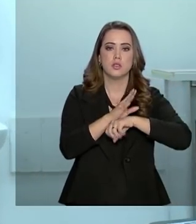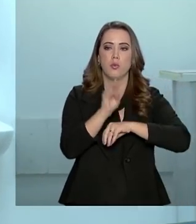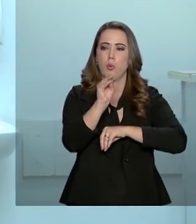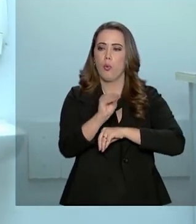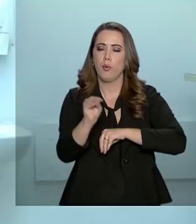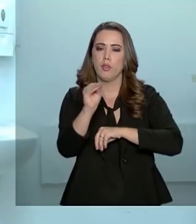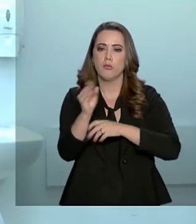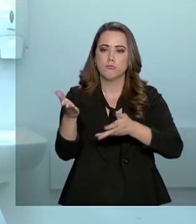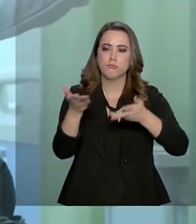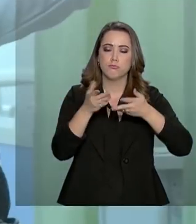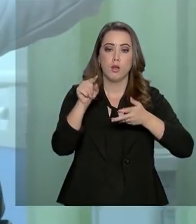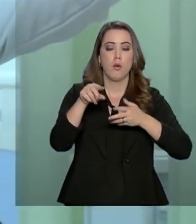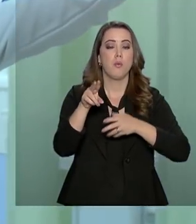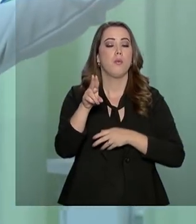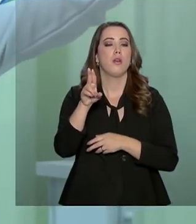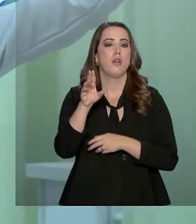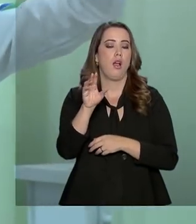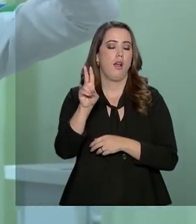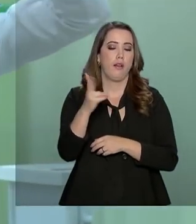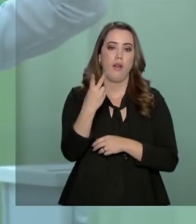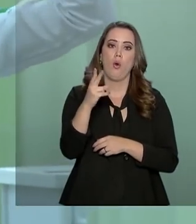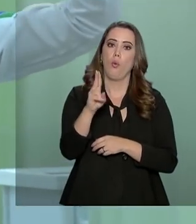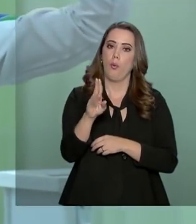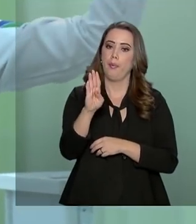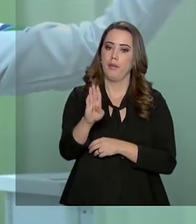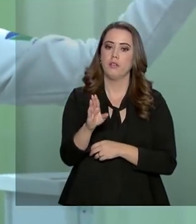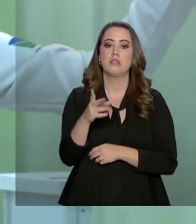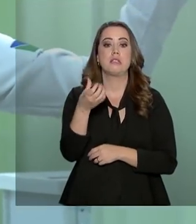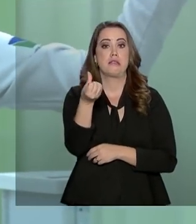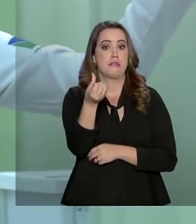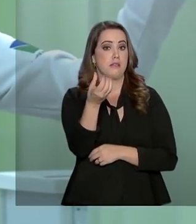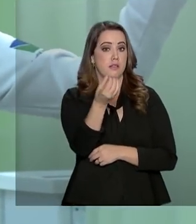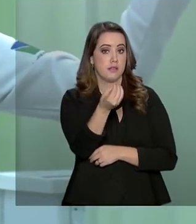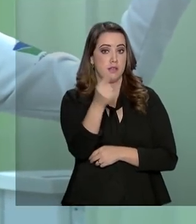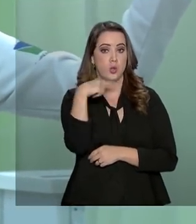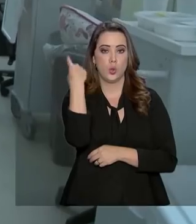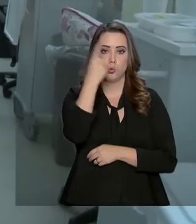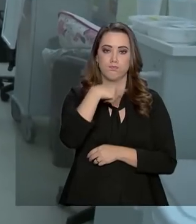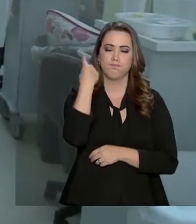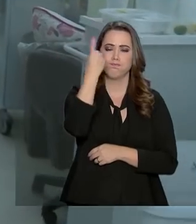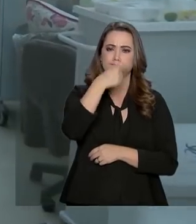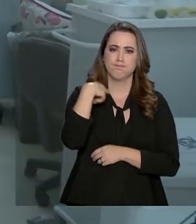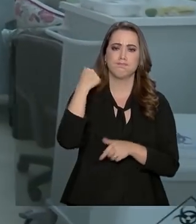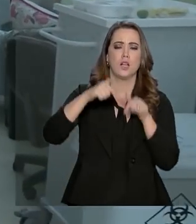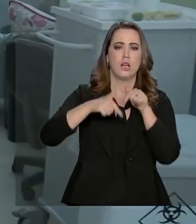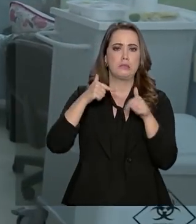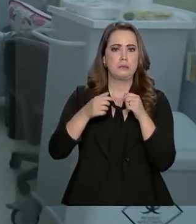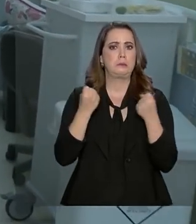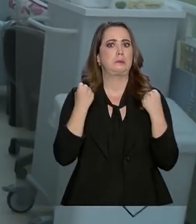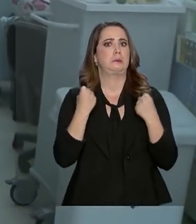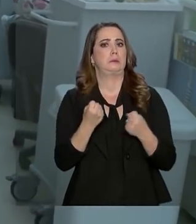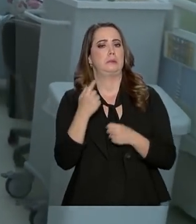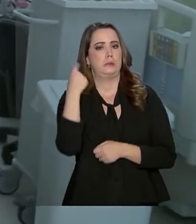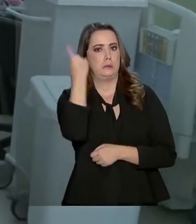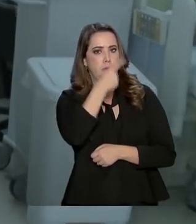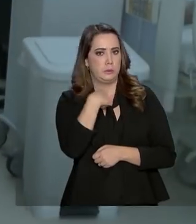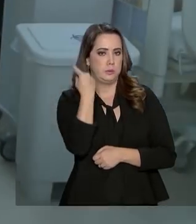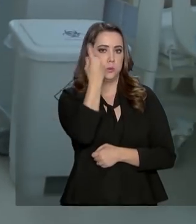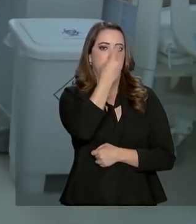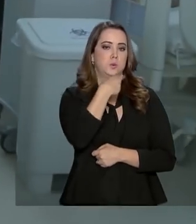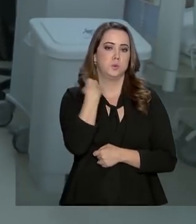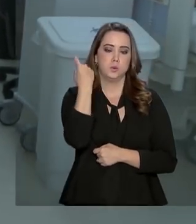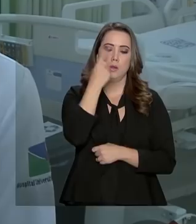Universitário de Brasília. A rotina é de 60 horas semanais de trabalho, um tanto pesada segundo ela,